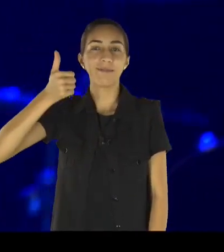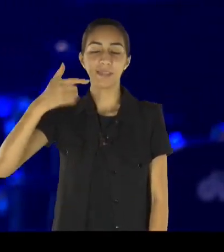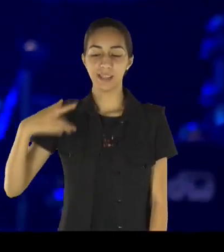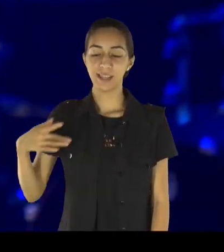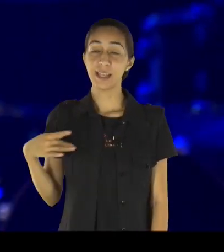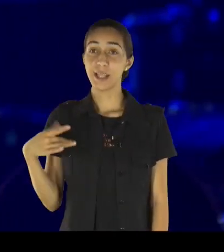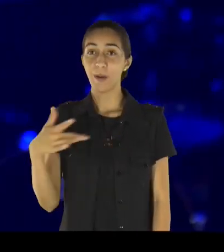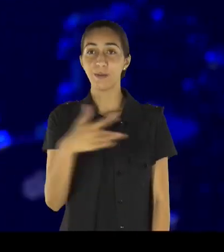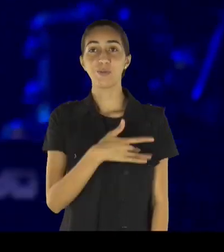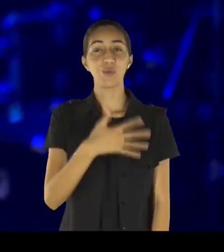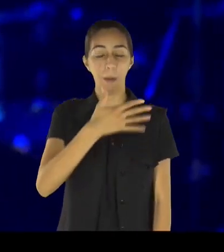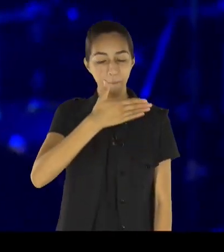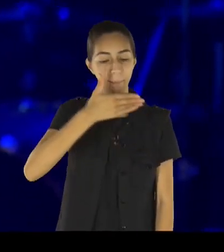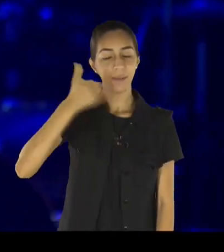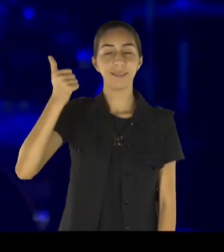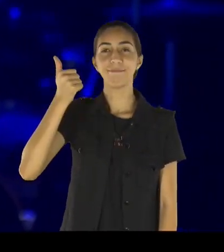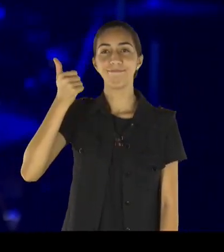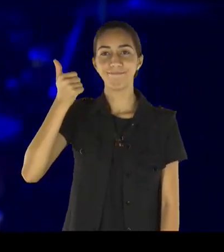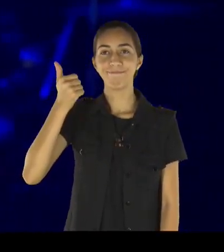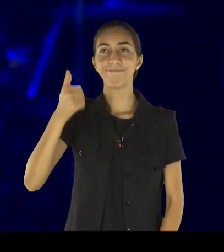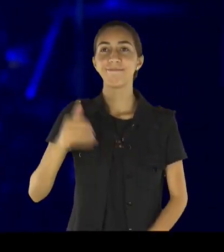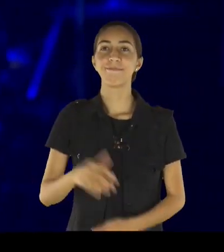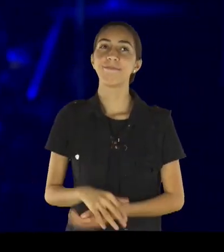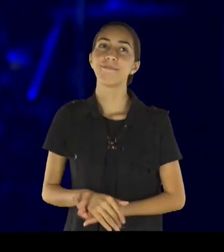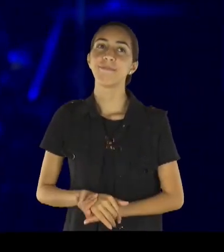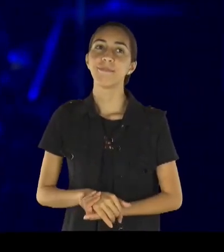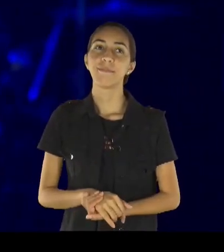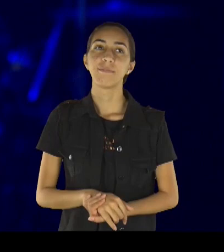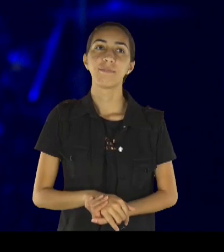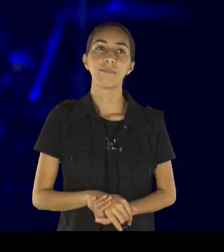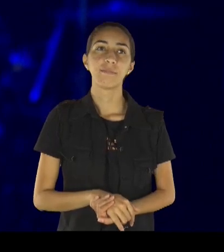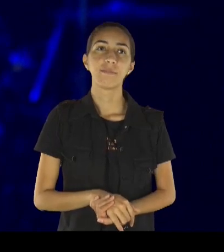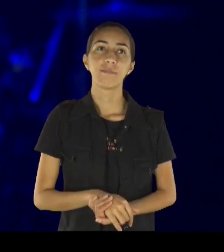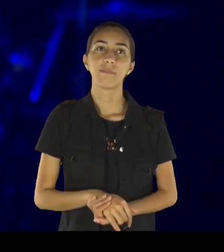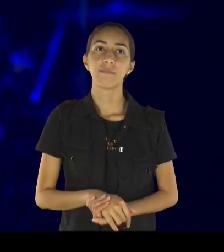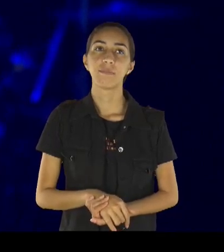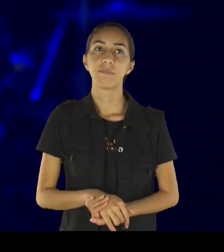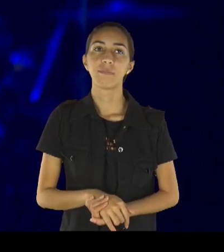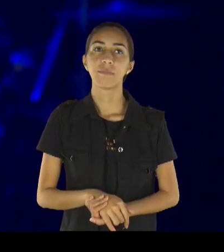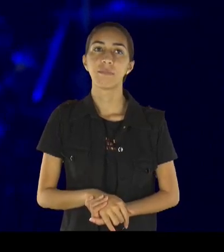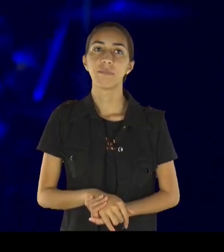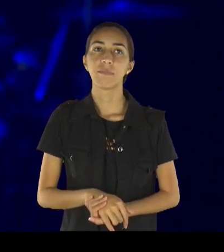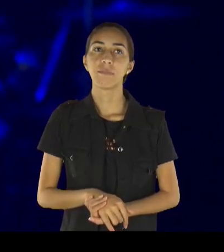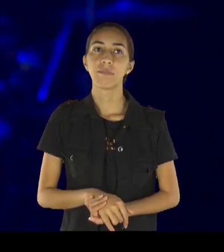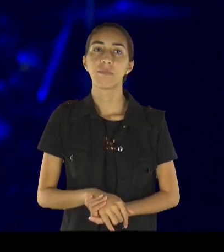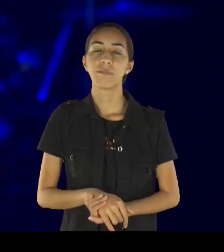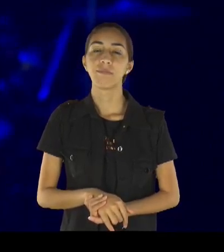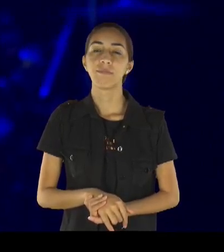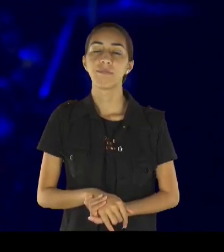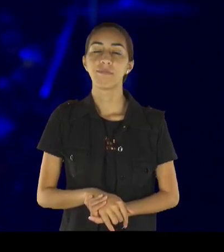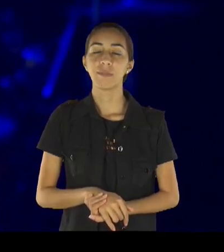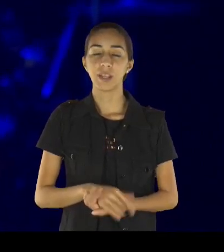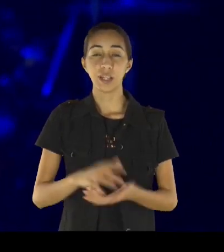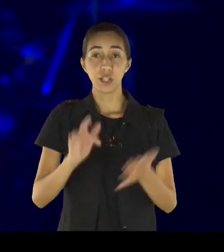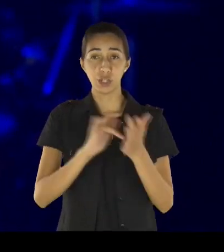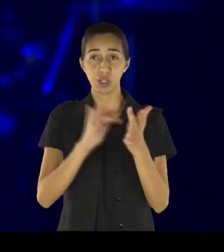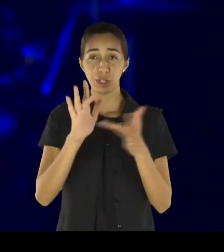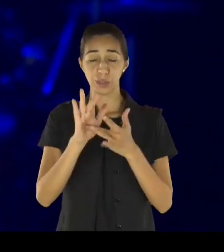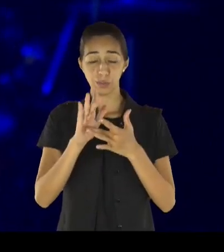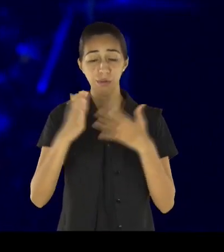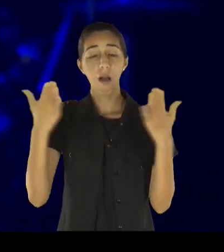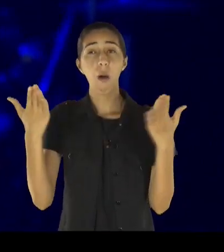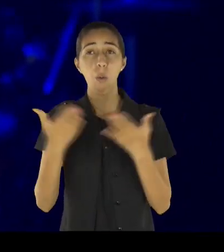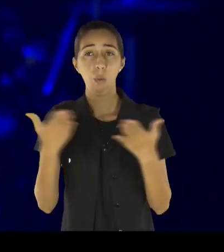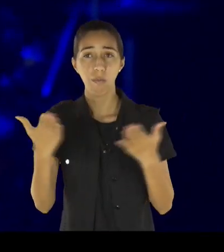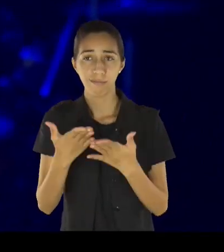nós estamos fadados da morte, estamos fadados da depressão, mas Jesus está te animando nessa noite, para você